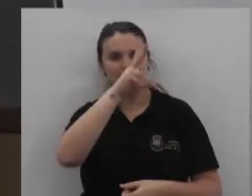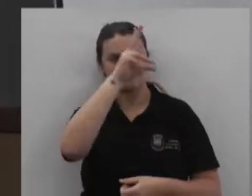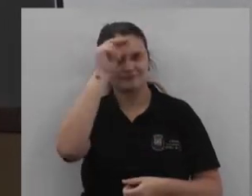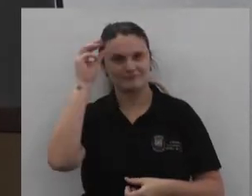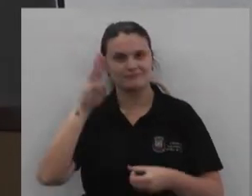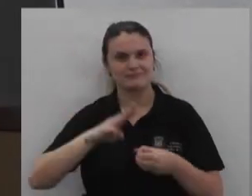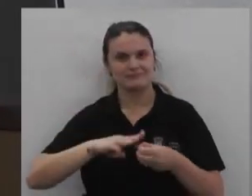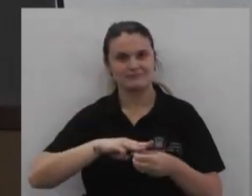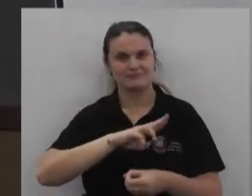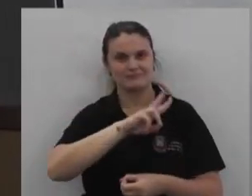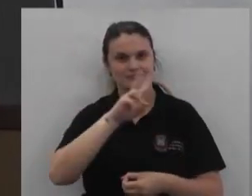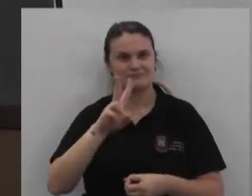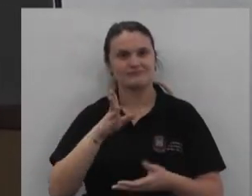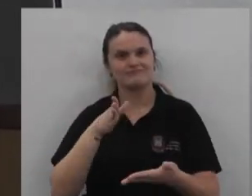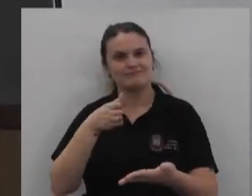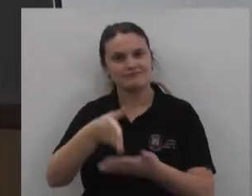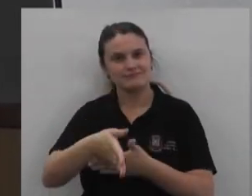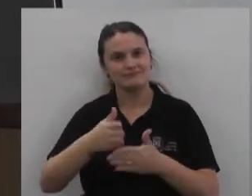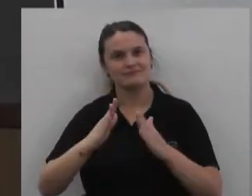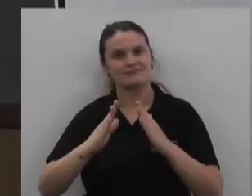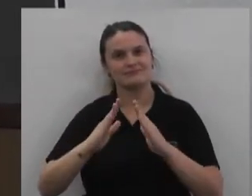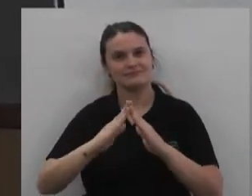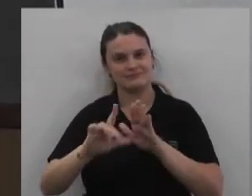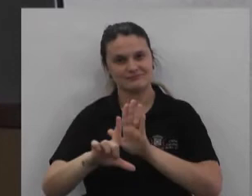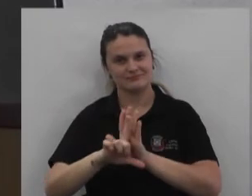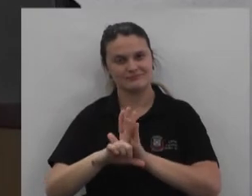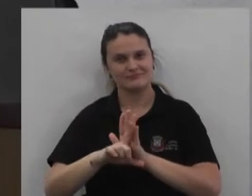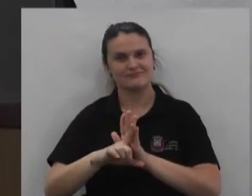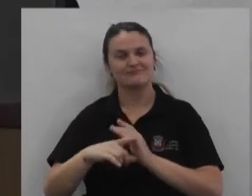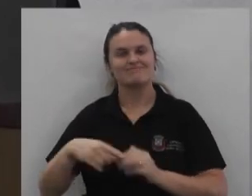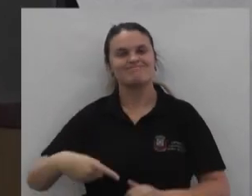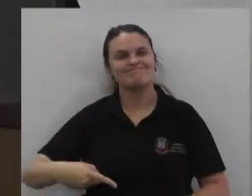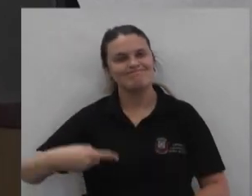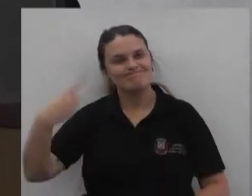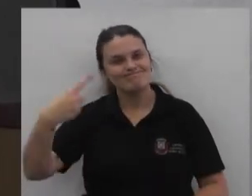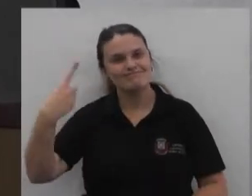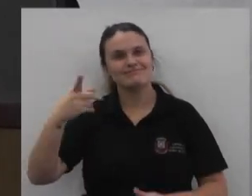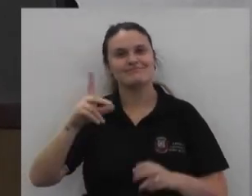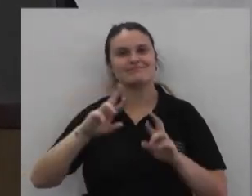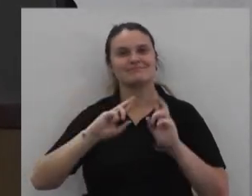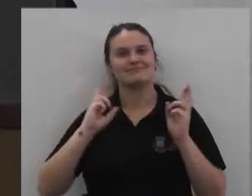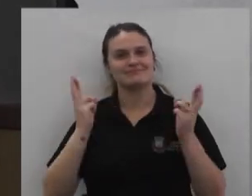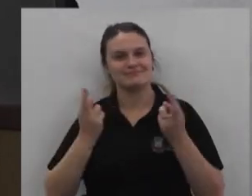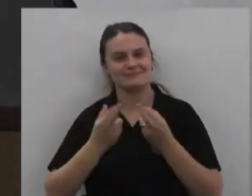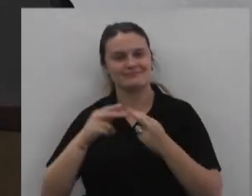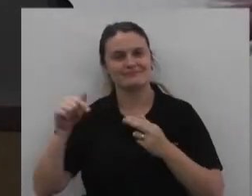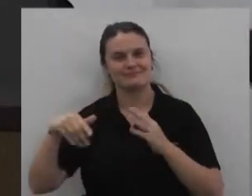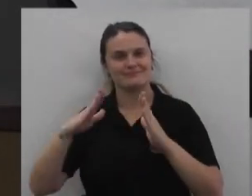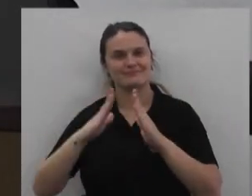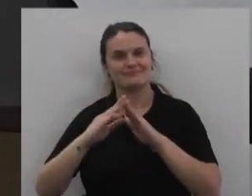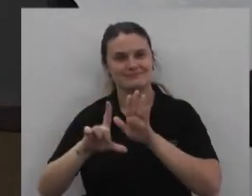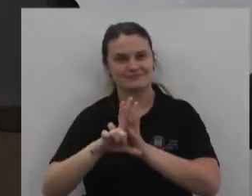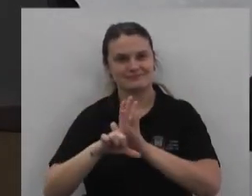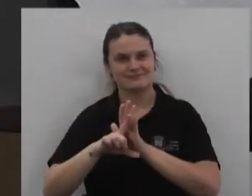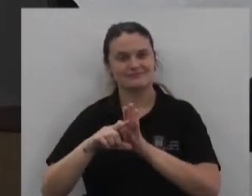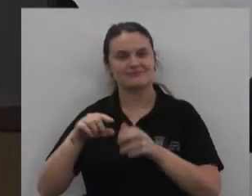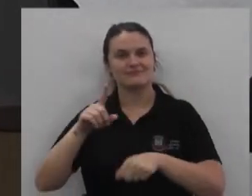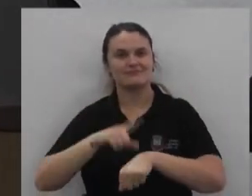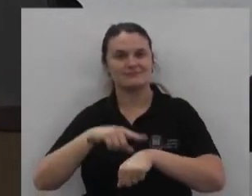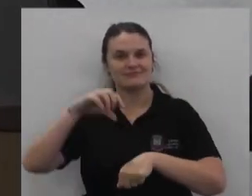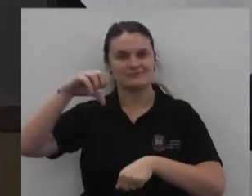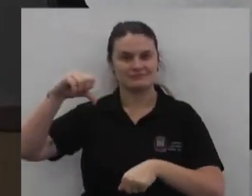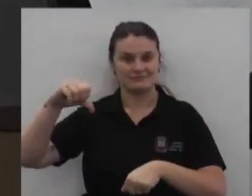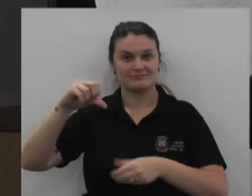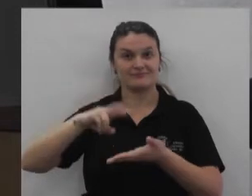De União da Vitória Estar nessa casa de leis Na verdade a minha primeira reunião Foi nessa casa de leis Às nove horas da manhã